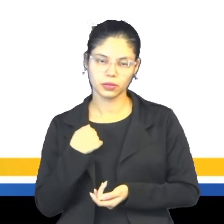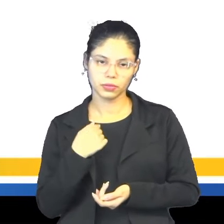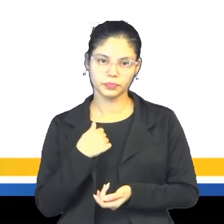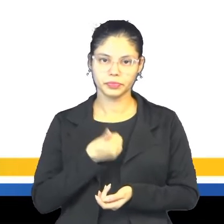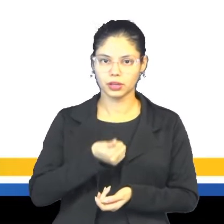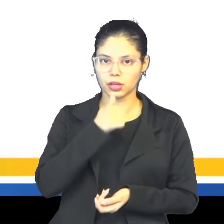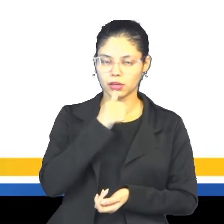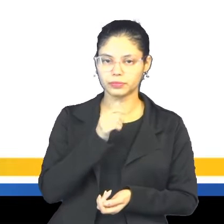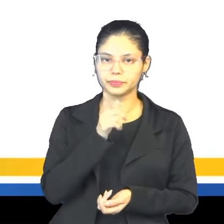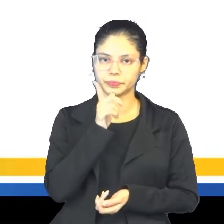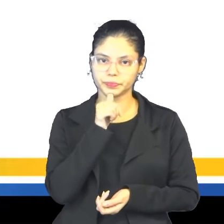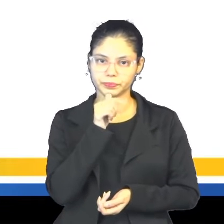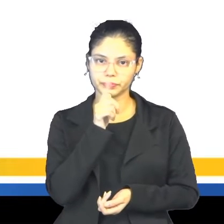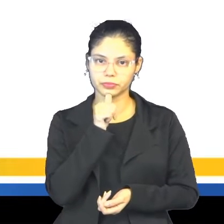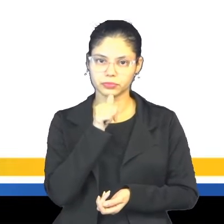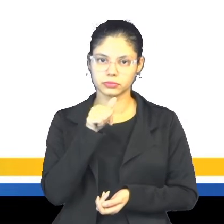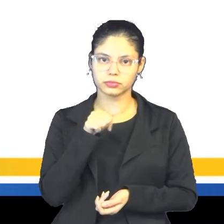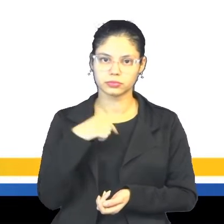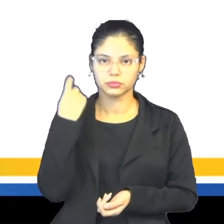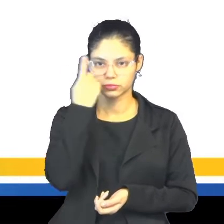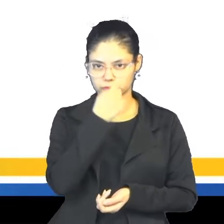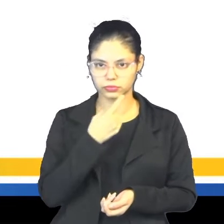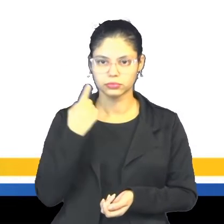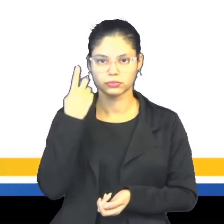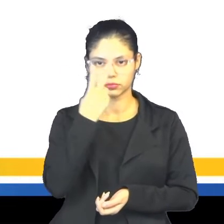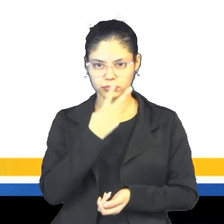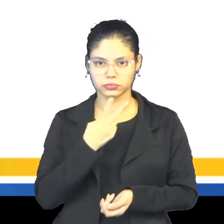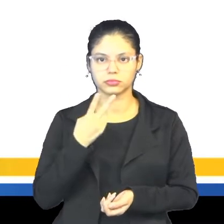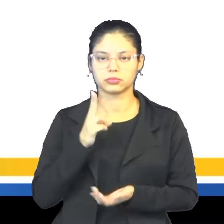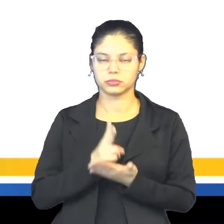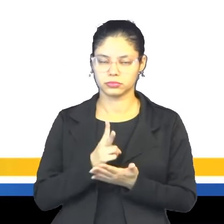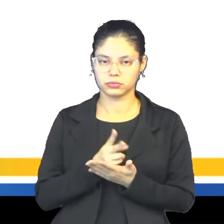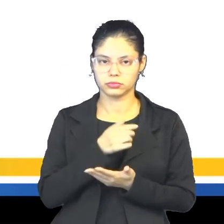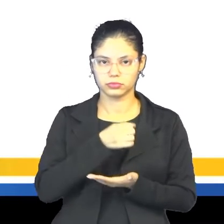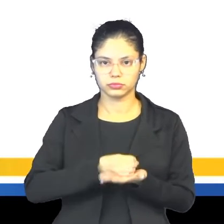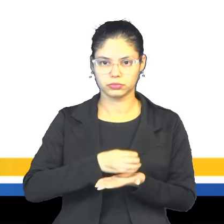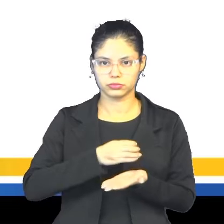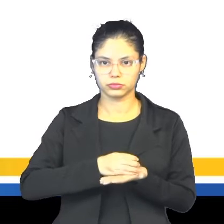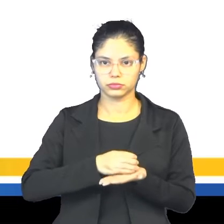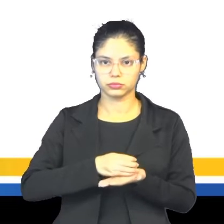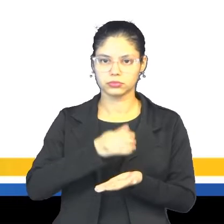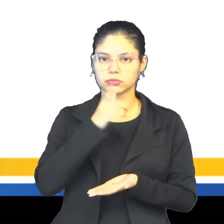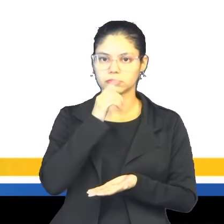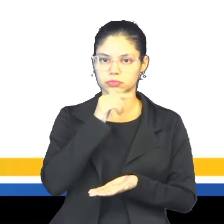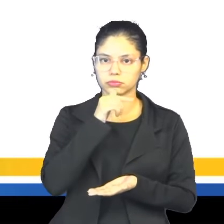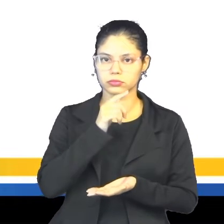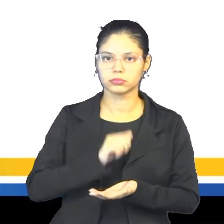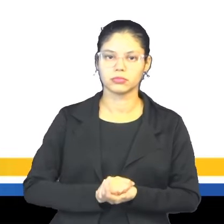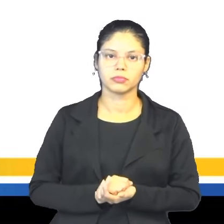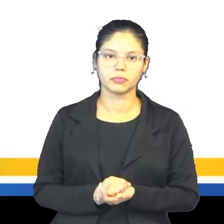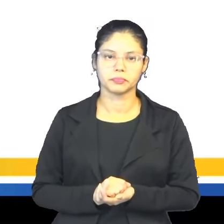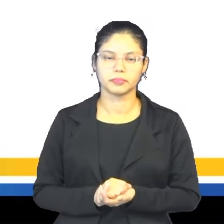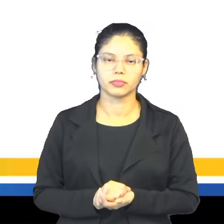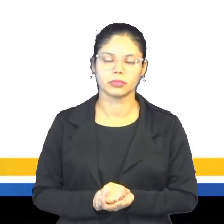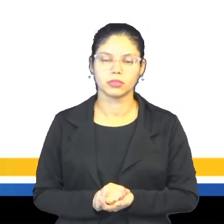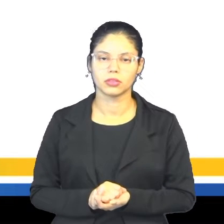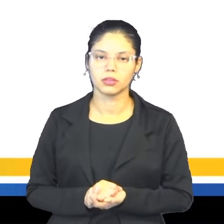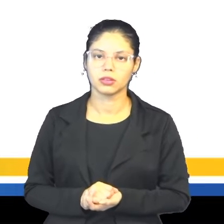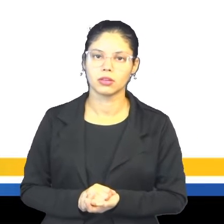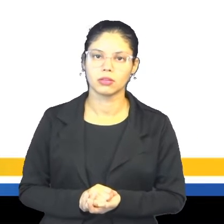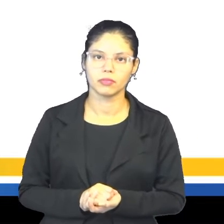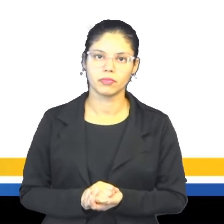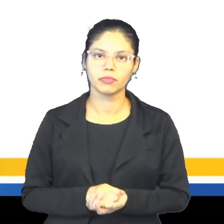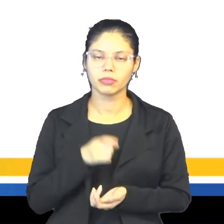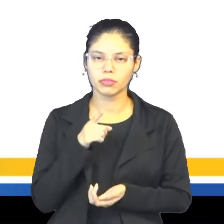Eu bebo um copo de água a cada hora, né, o every hour, no caso, a cada hora ali está destacado, que é para